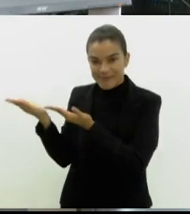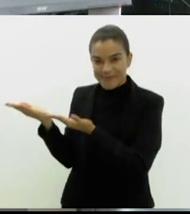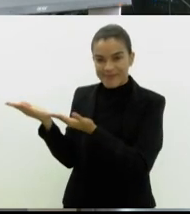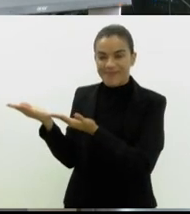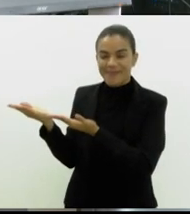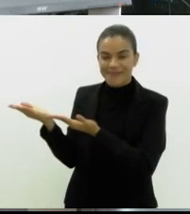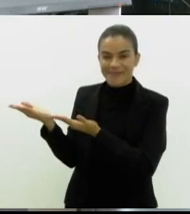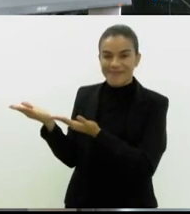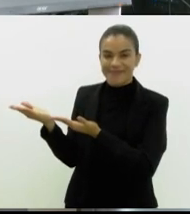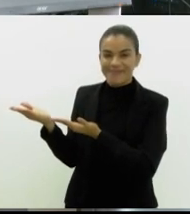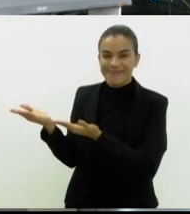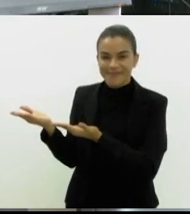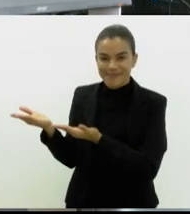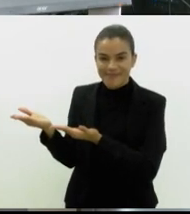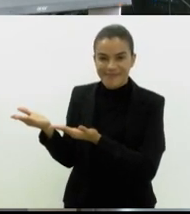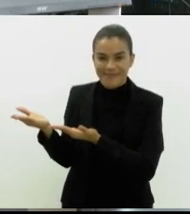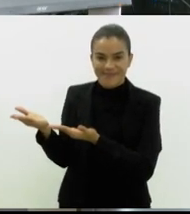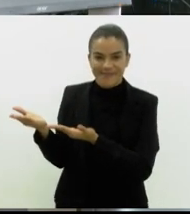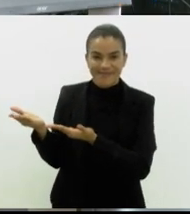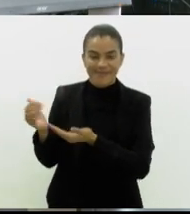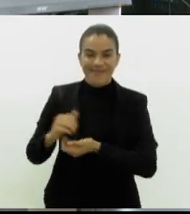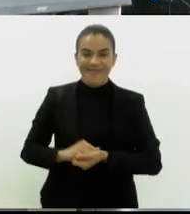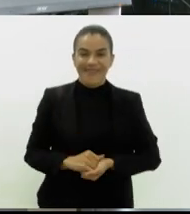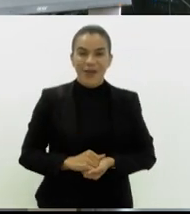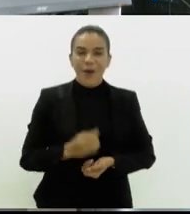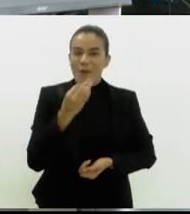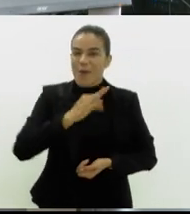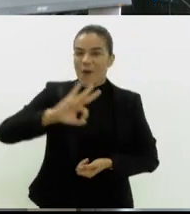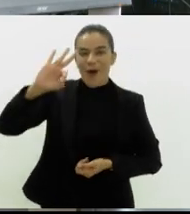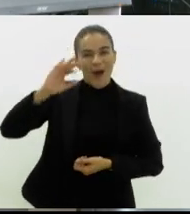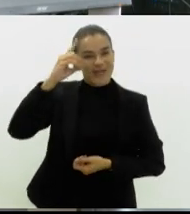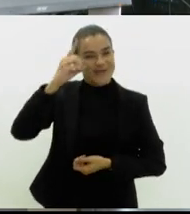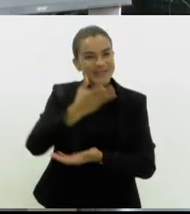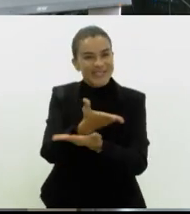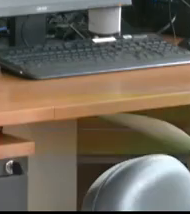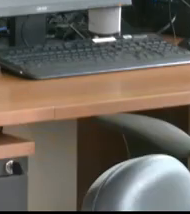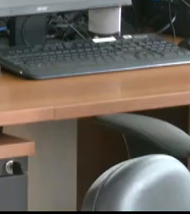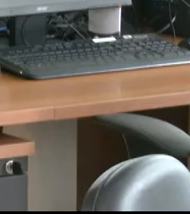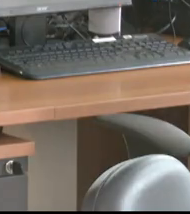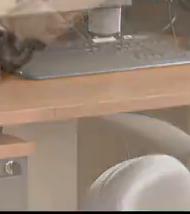.rj.gov.br Um ótimo dia para você!